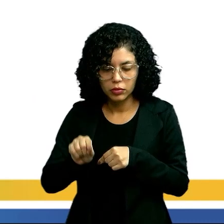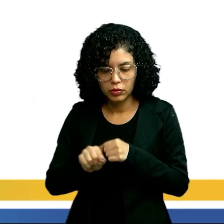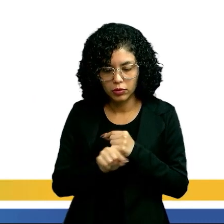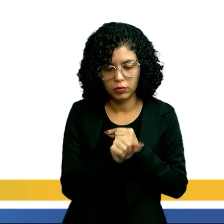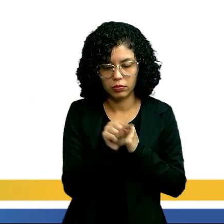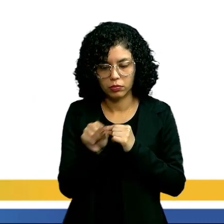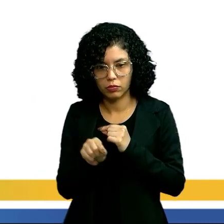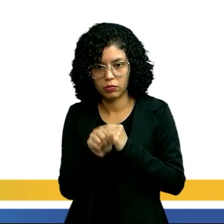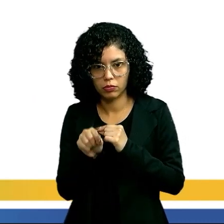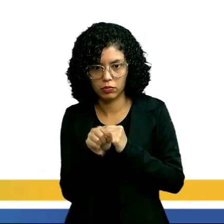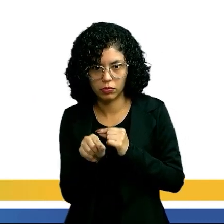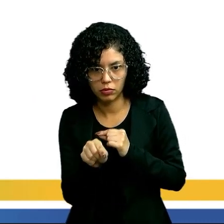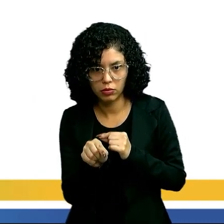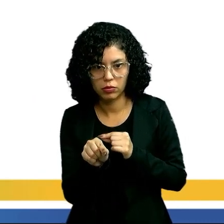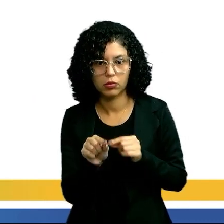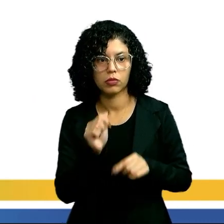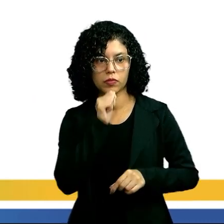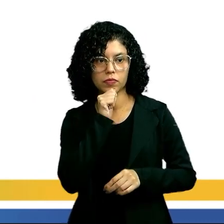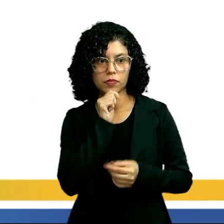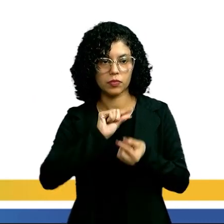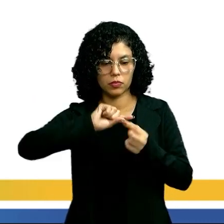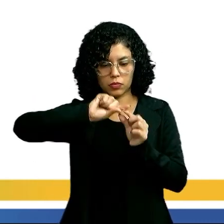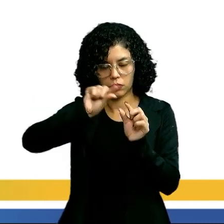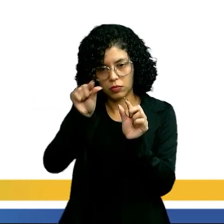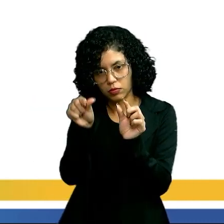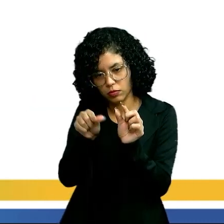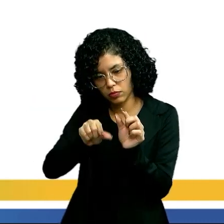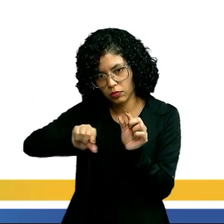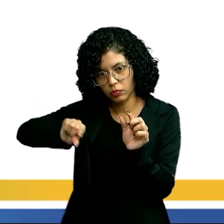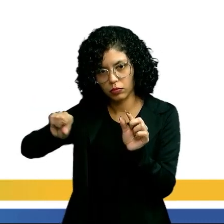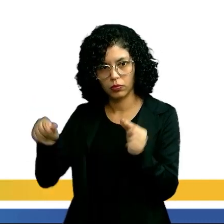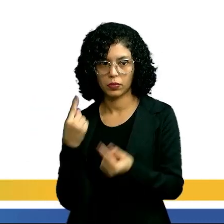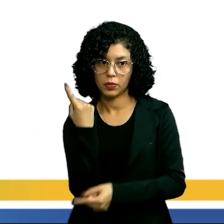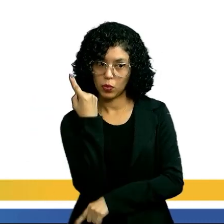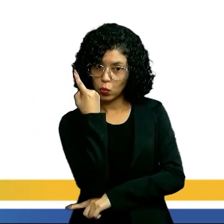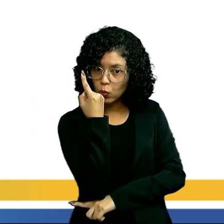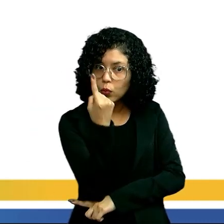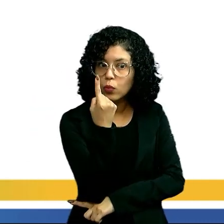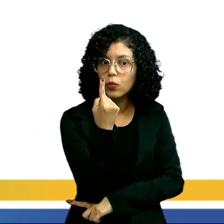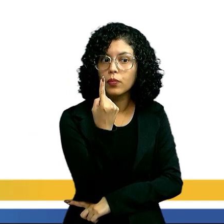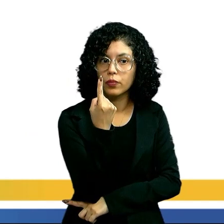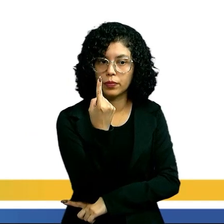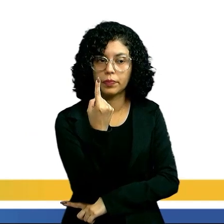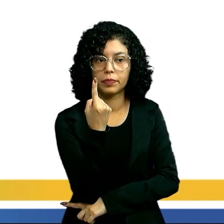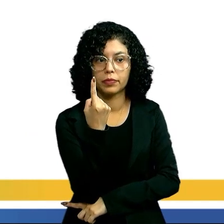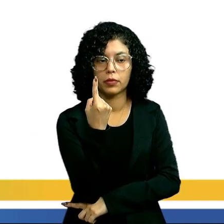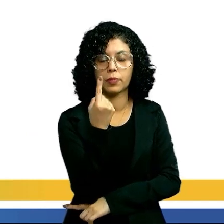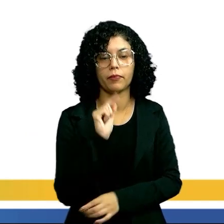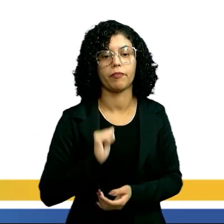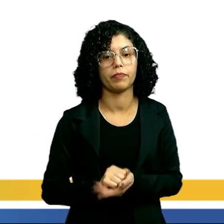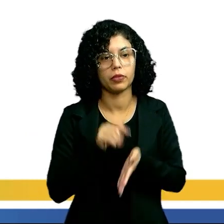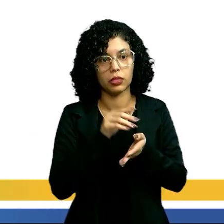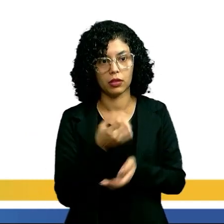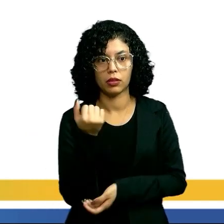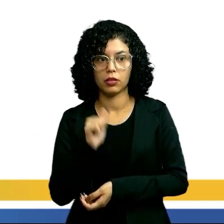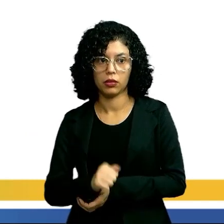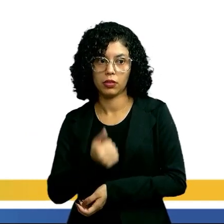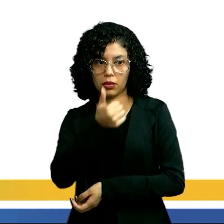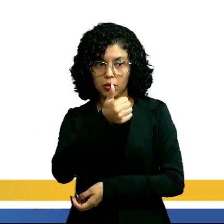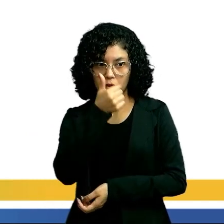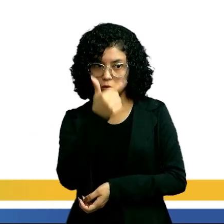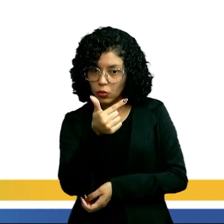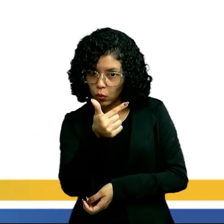torques e abdômen já. O corpo é cilíndrico. Só que em vez de um par por segmento, ele tem